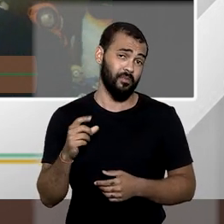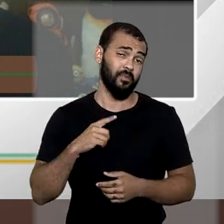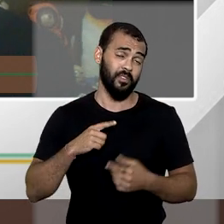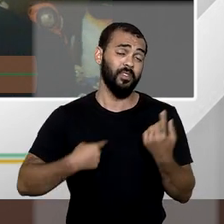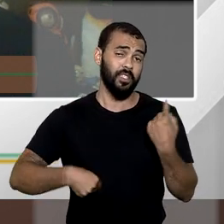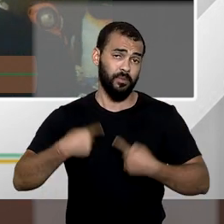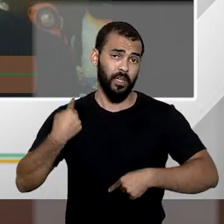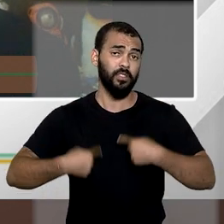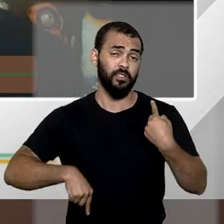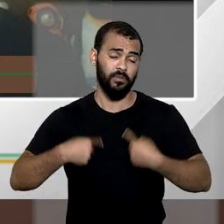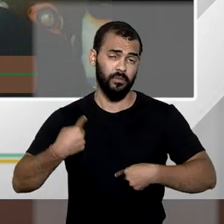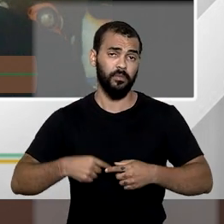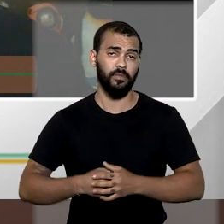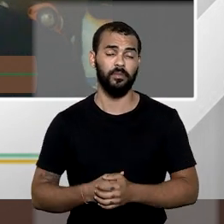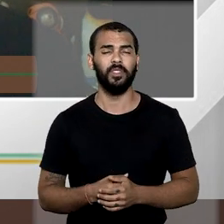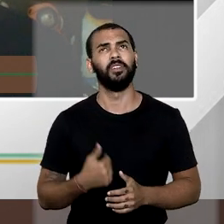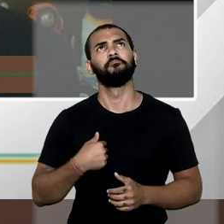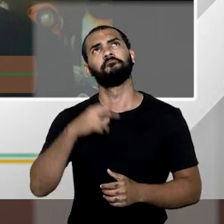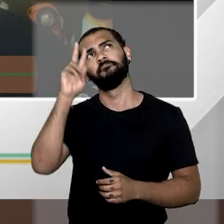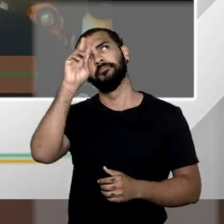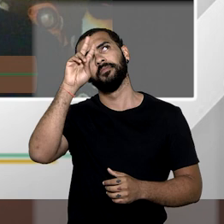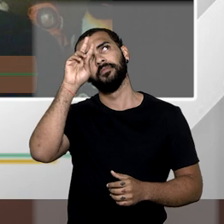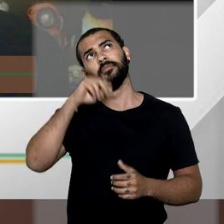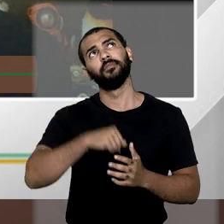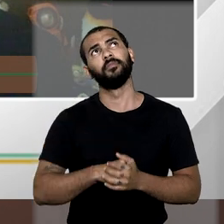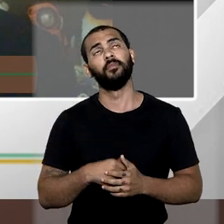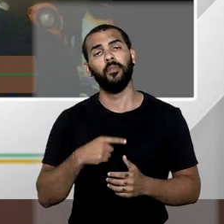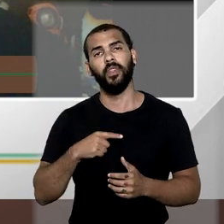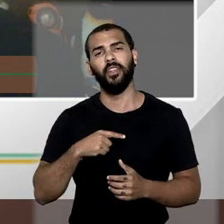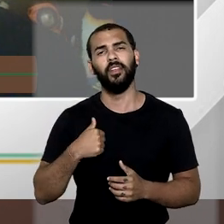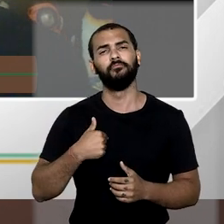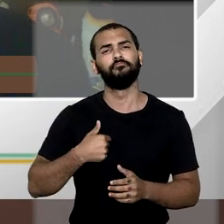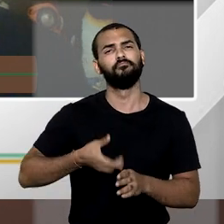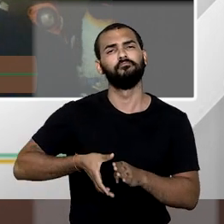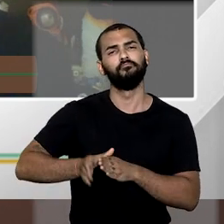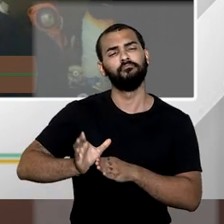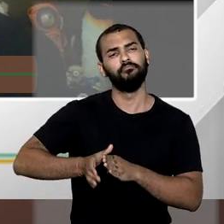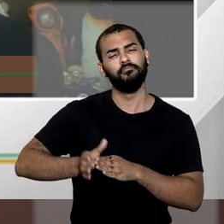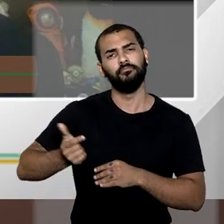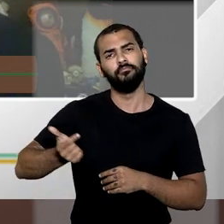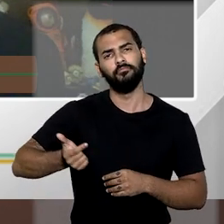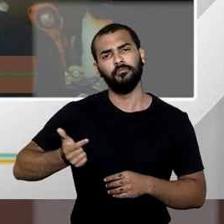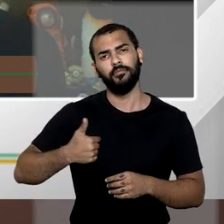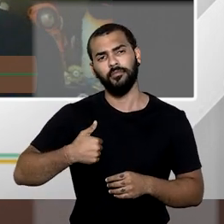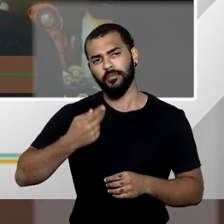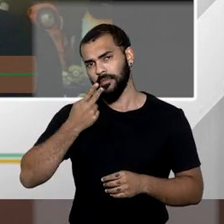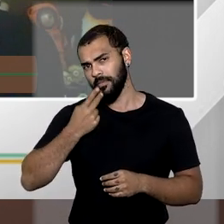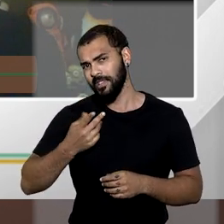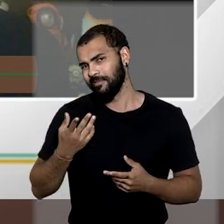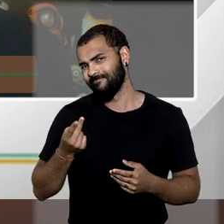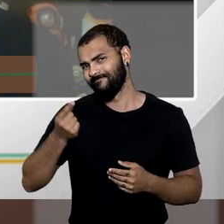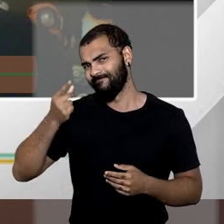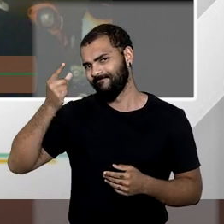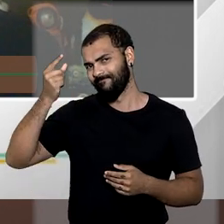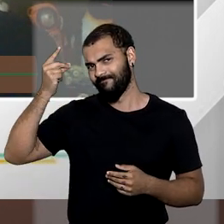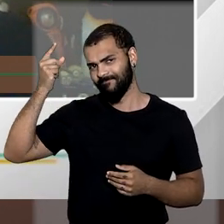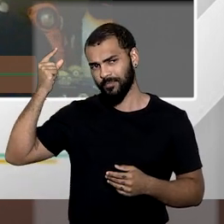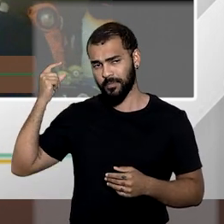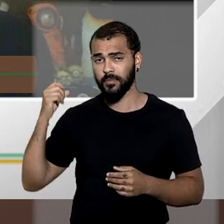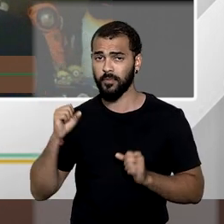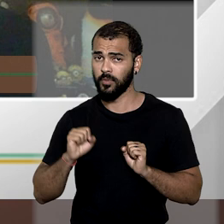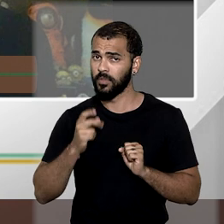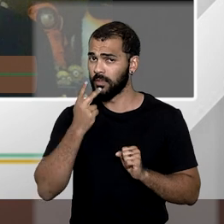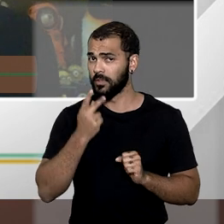discutida. Tenho a lembrança de que o segundo parecer que eu dei na minha vida, portanto, nem digo há quantos anos tem, mas posso